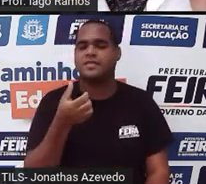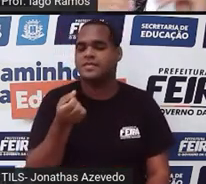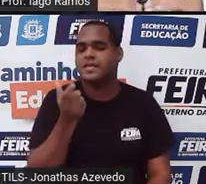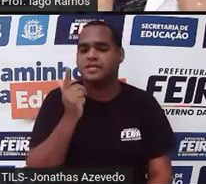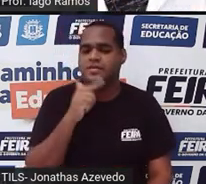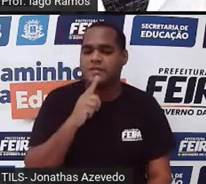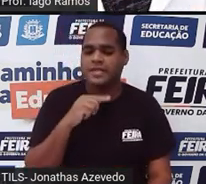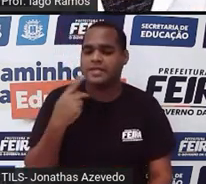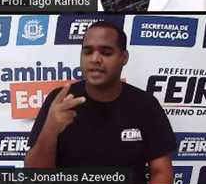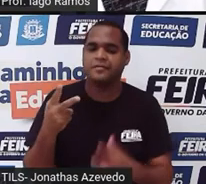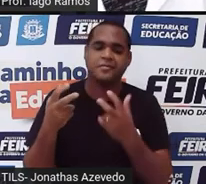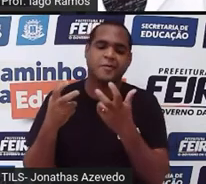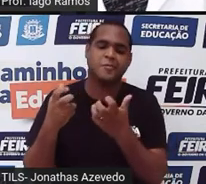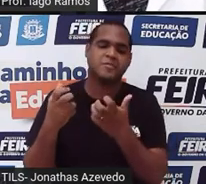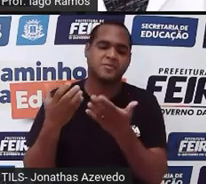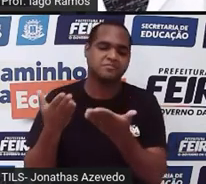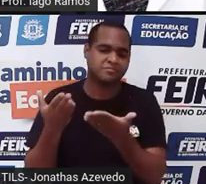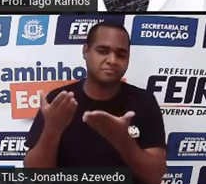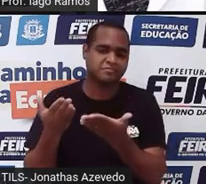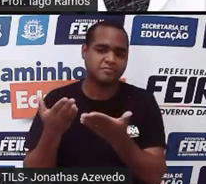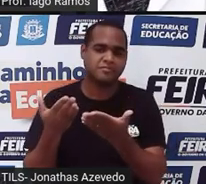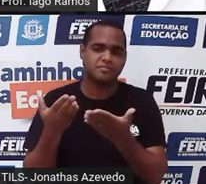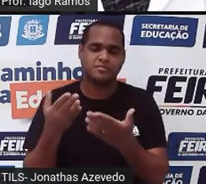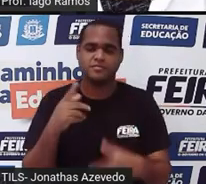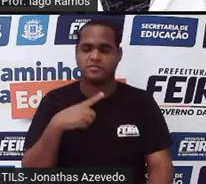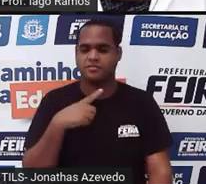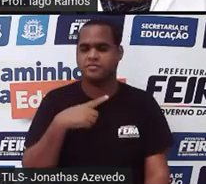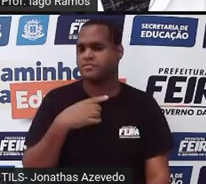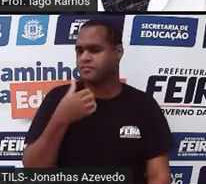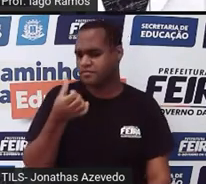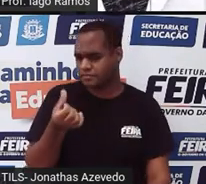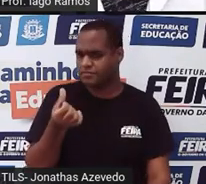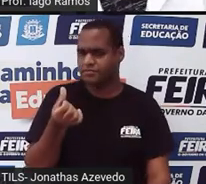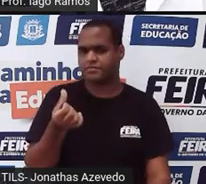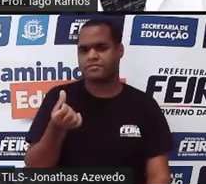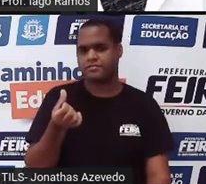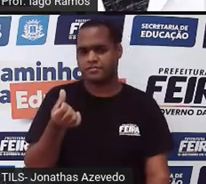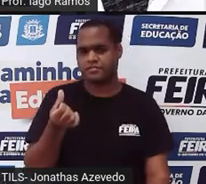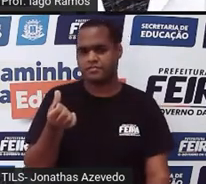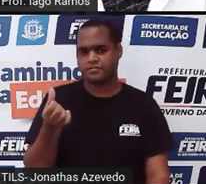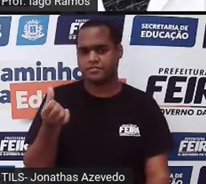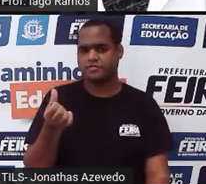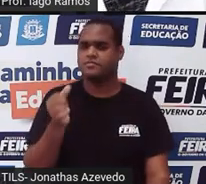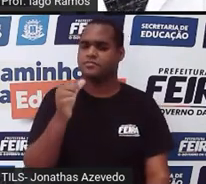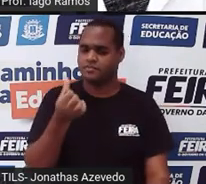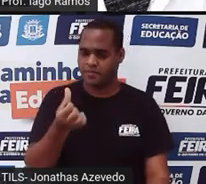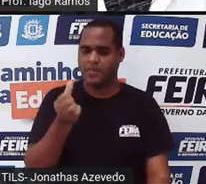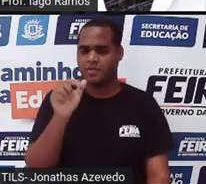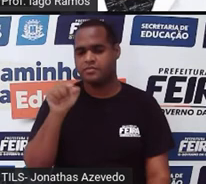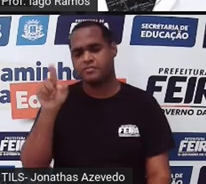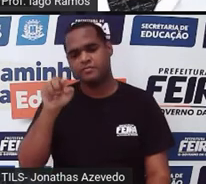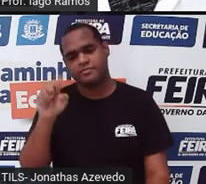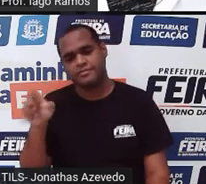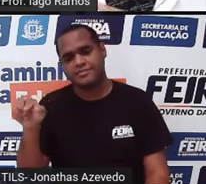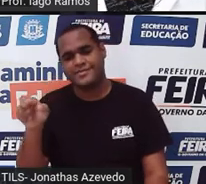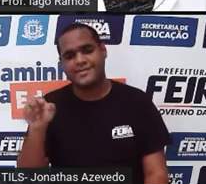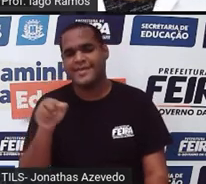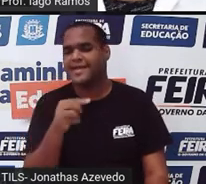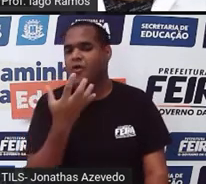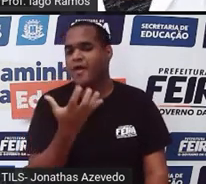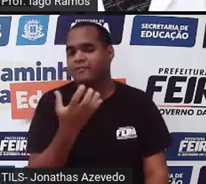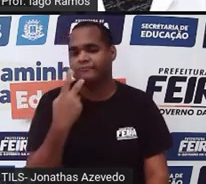perceba um triângulo. Embaixo está o número 6, né, 6 bolinhas. Só que eu queria que você